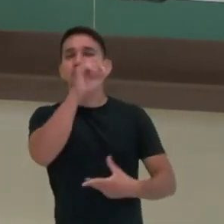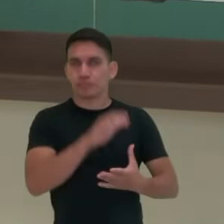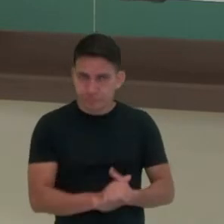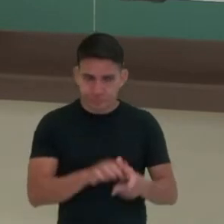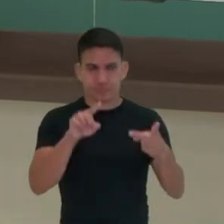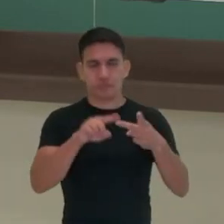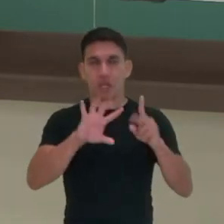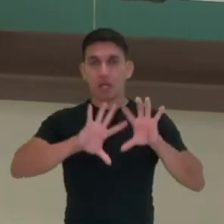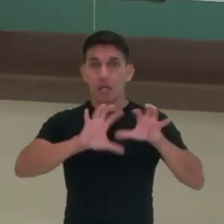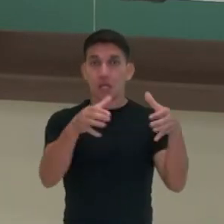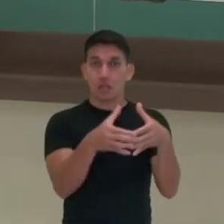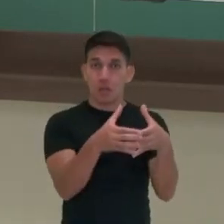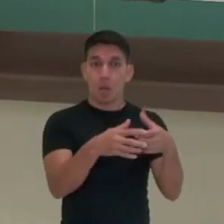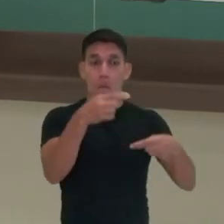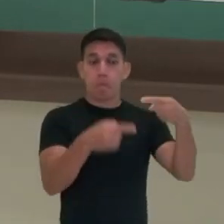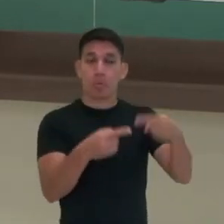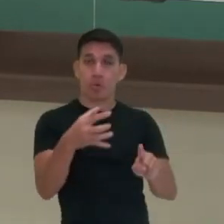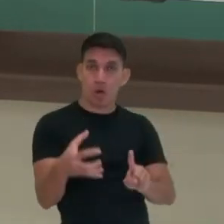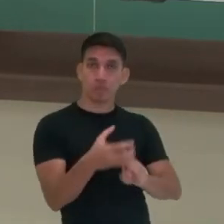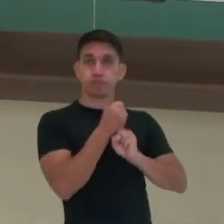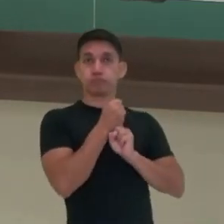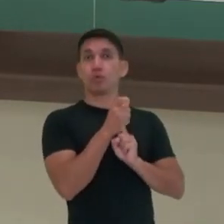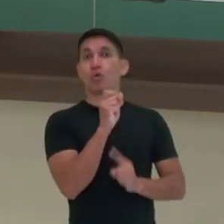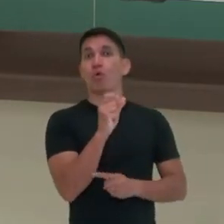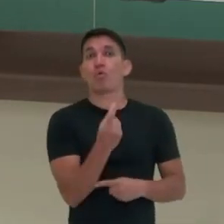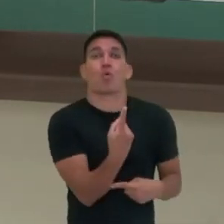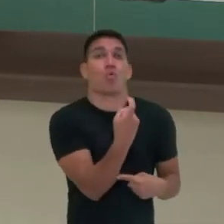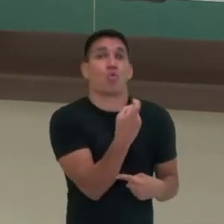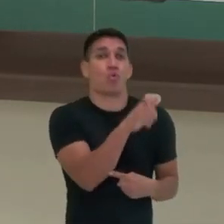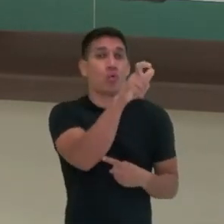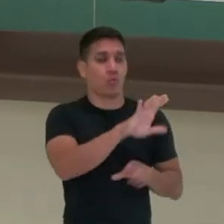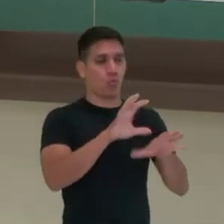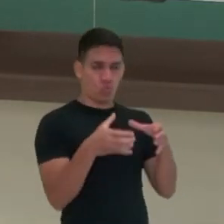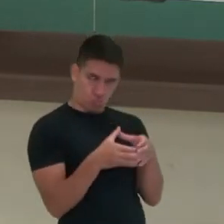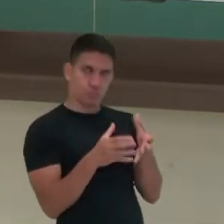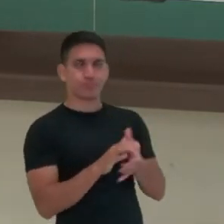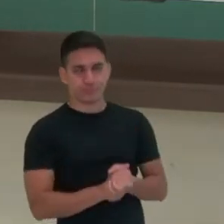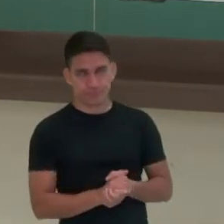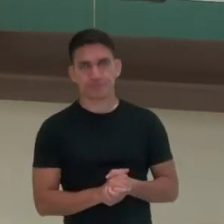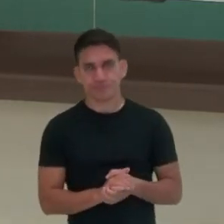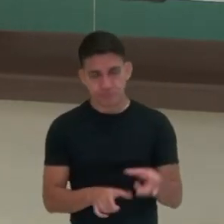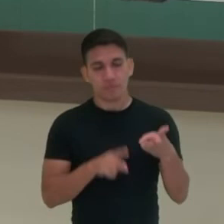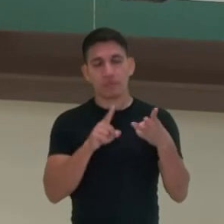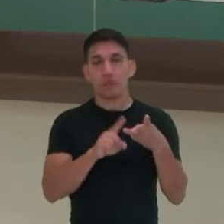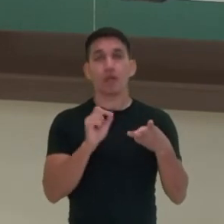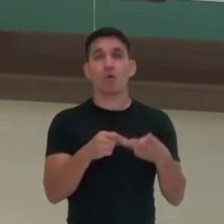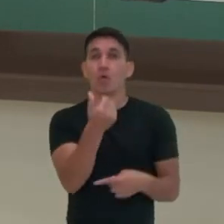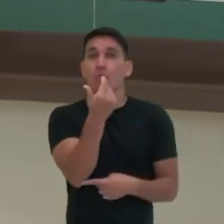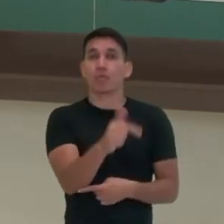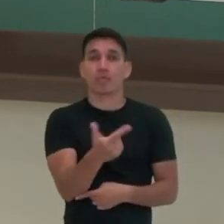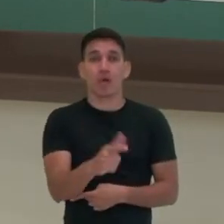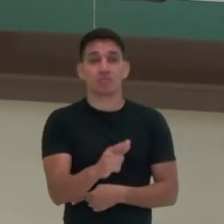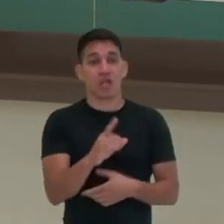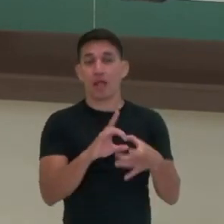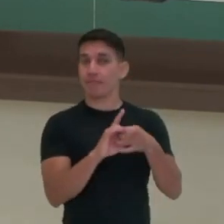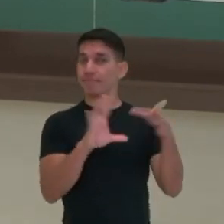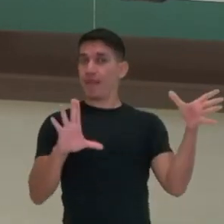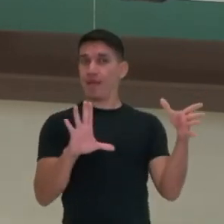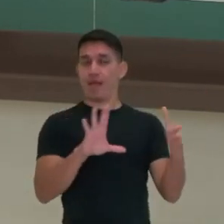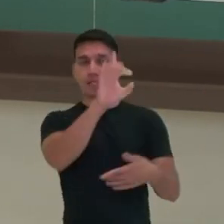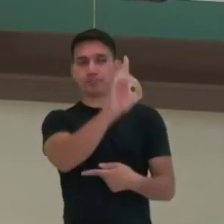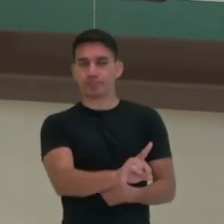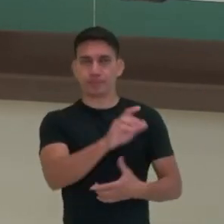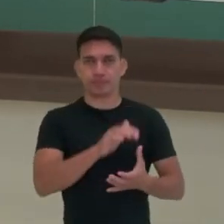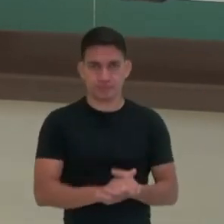concentração do poder político nas mãos de apenas um grupo, a inexistência do Estado de direito, o